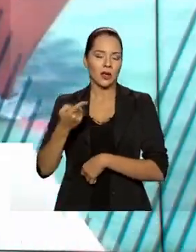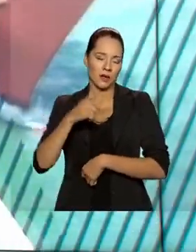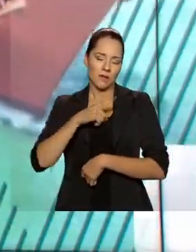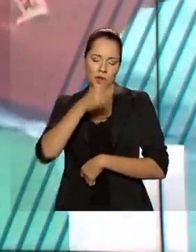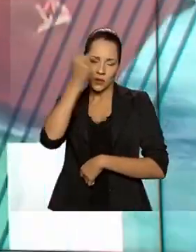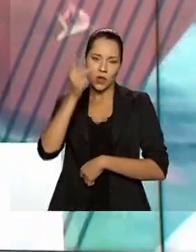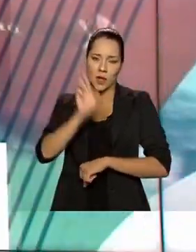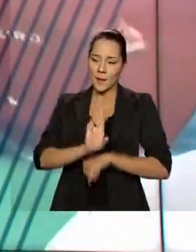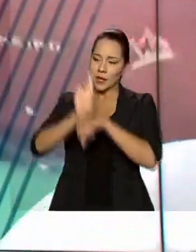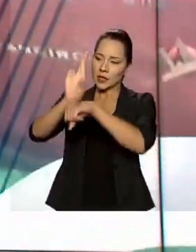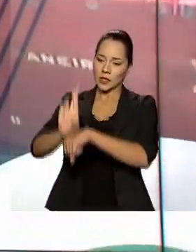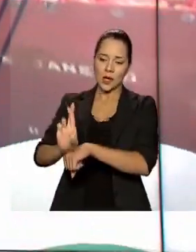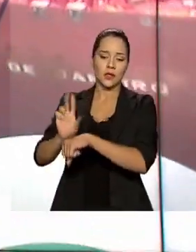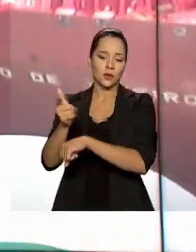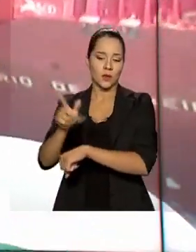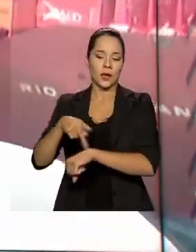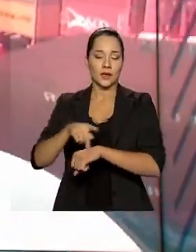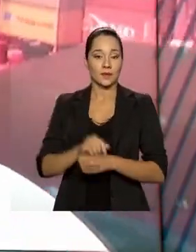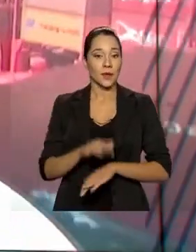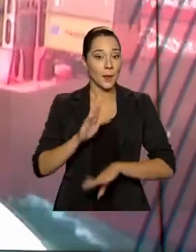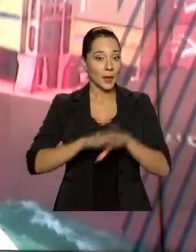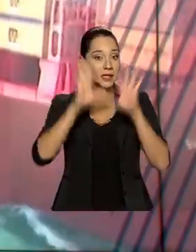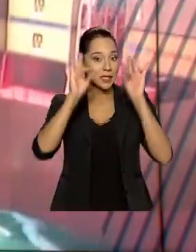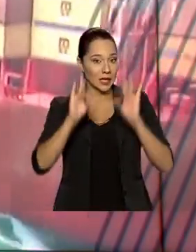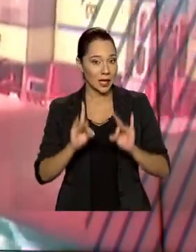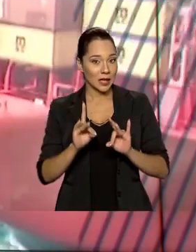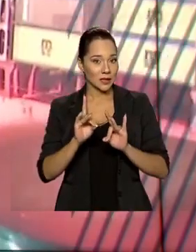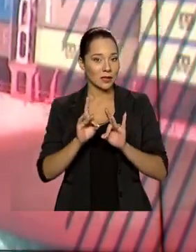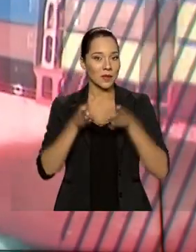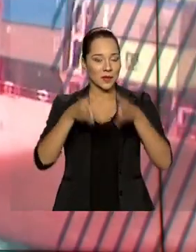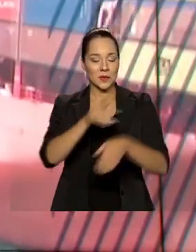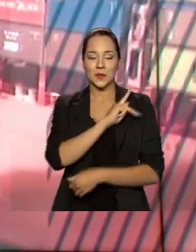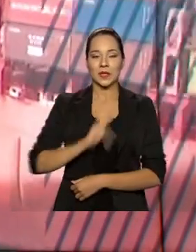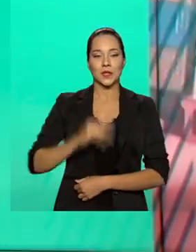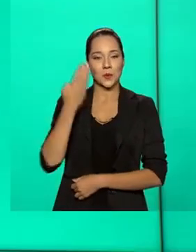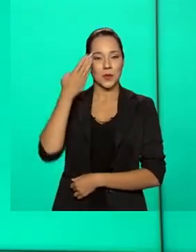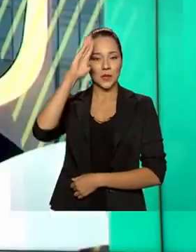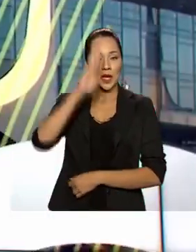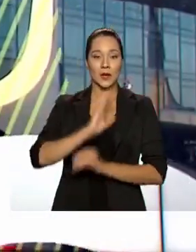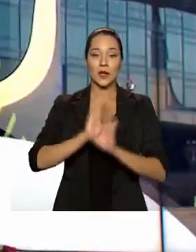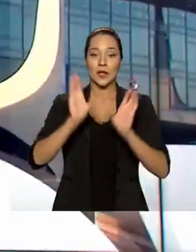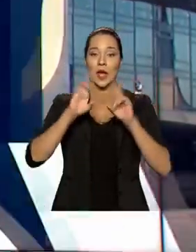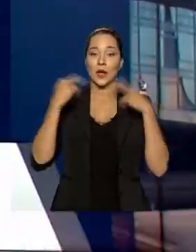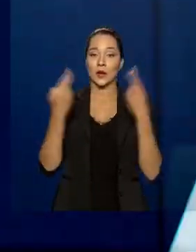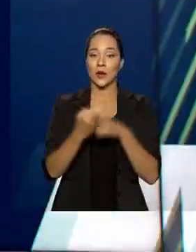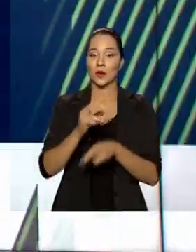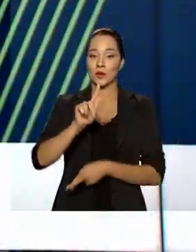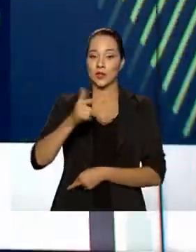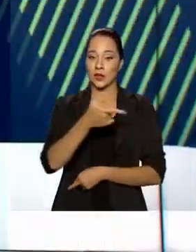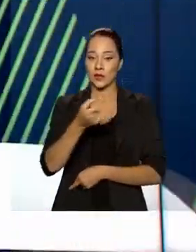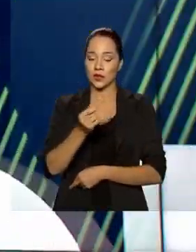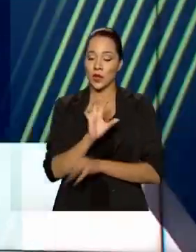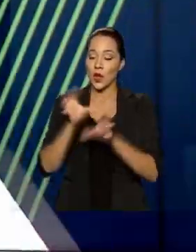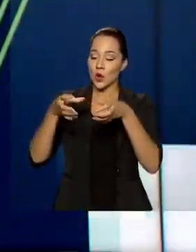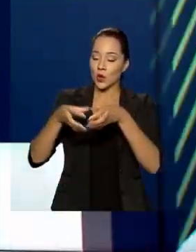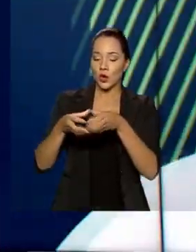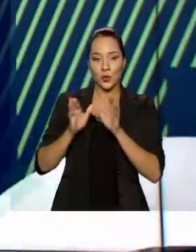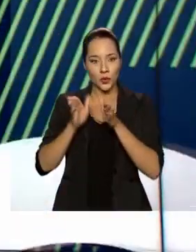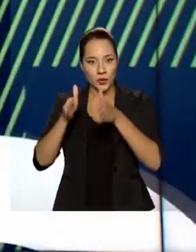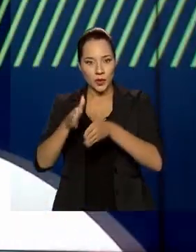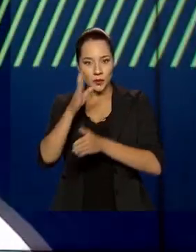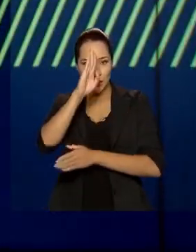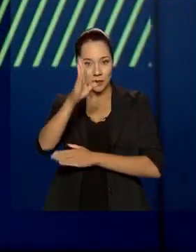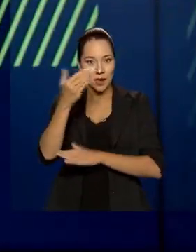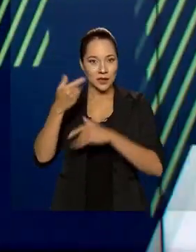representantes. Mais detalhes da participação do presidente Jair Bolsonaro na Cúpula do G20, grupo que concentra as